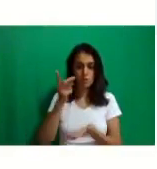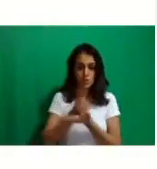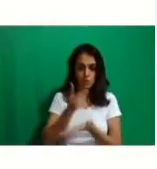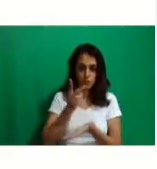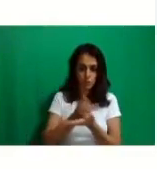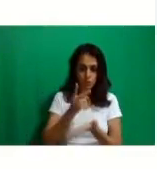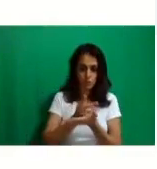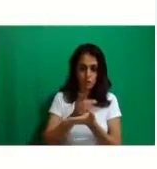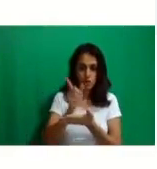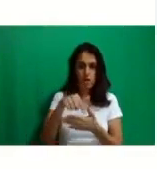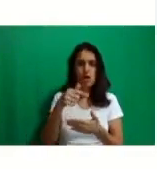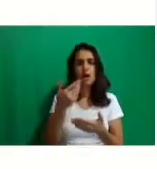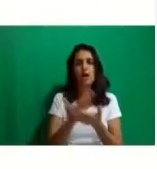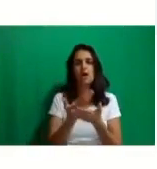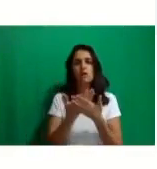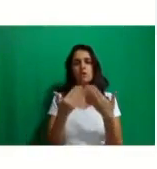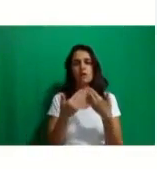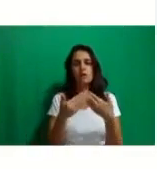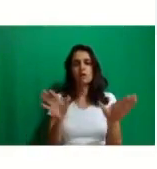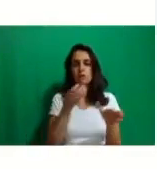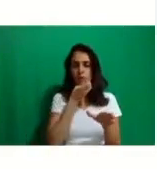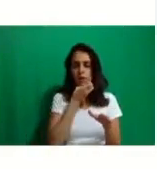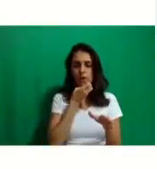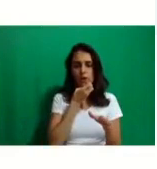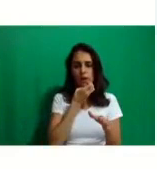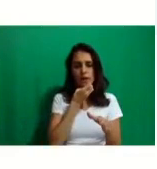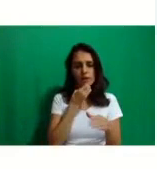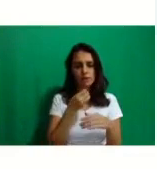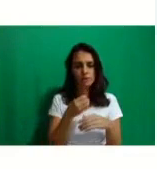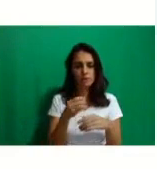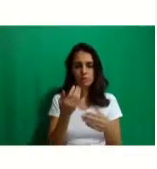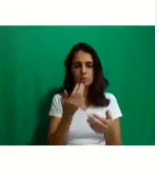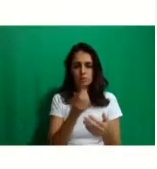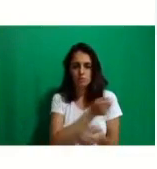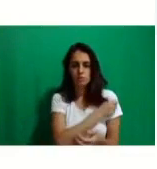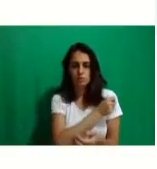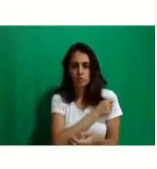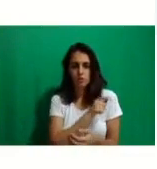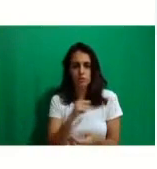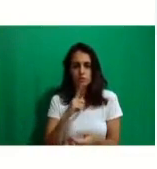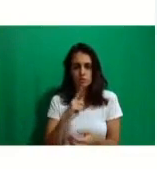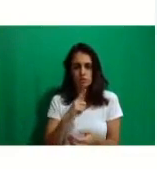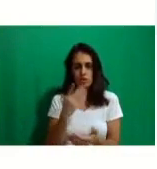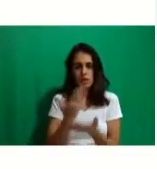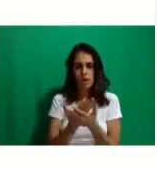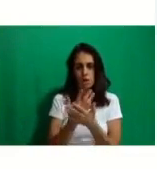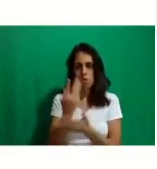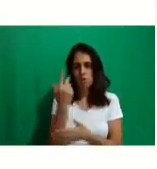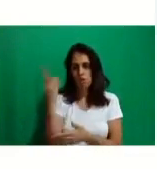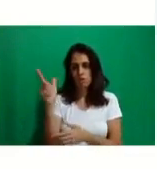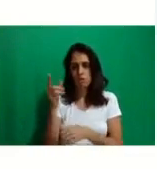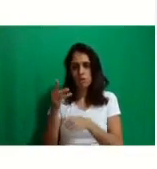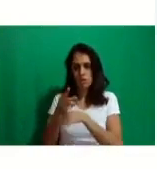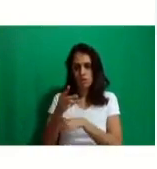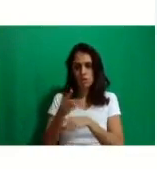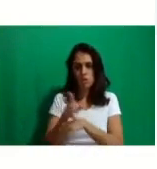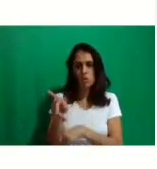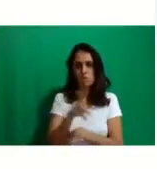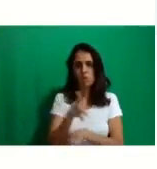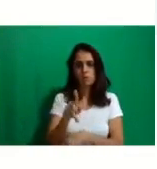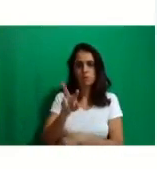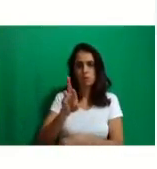com a aula inaugural, tá bom? Agora o terceiro período tem aula com a professora Roberta, em outra sala.